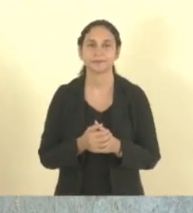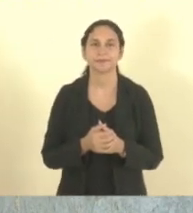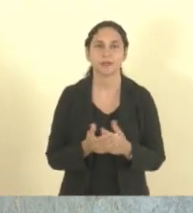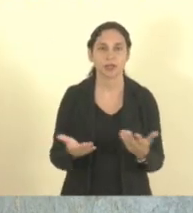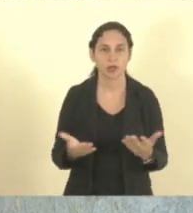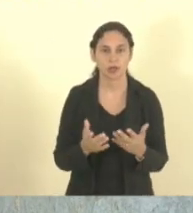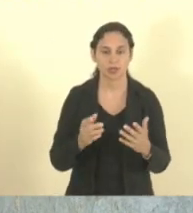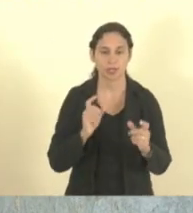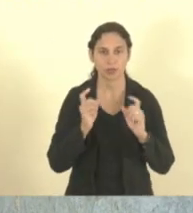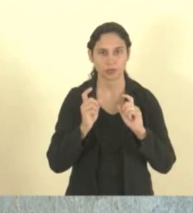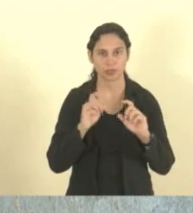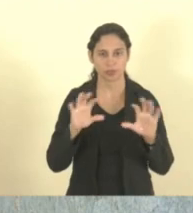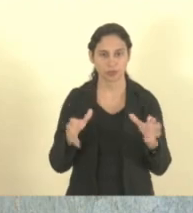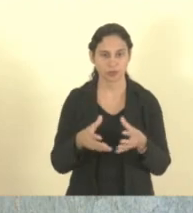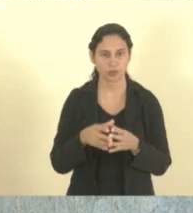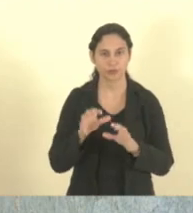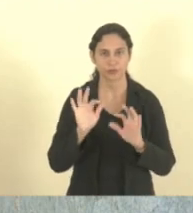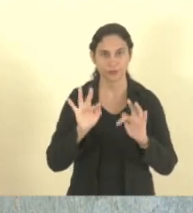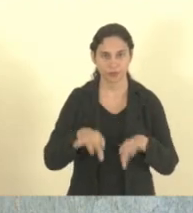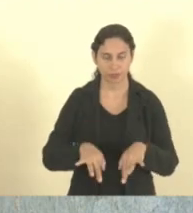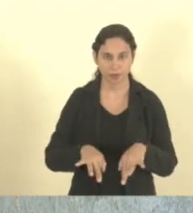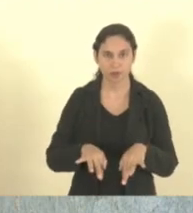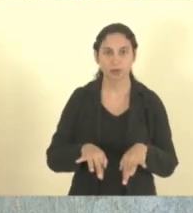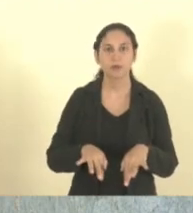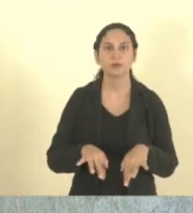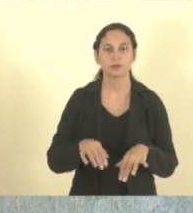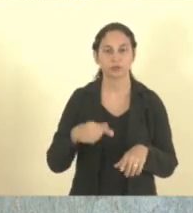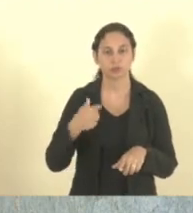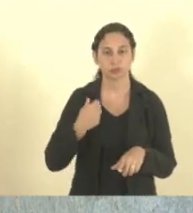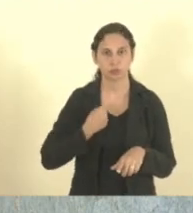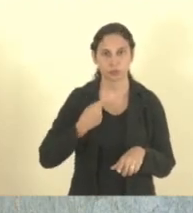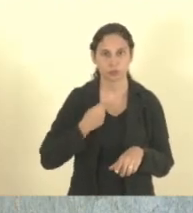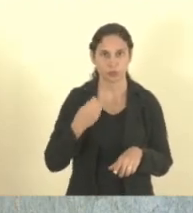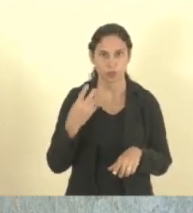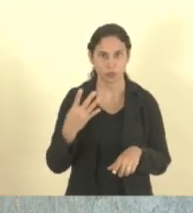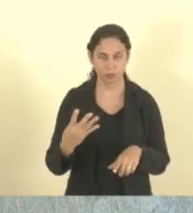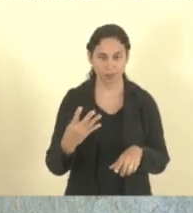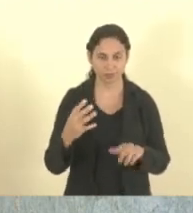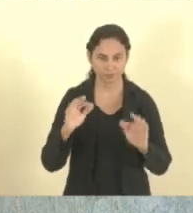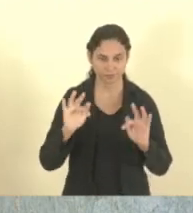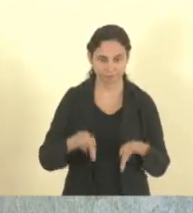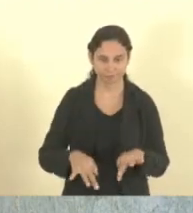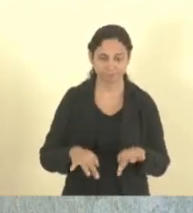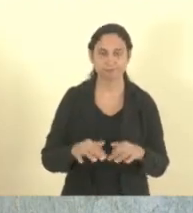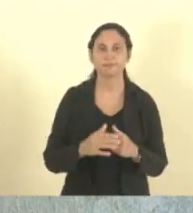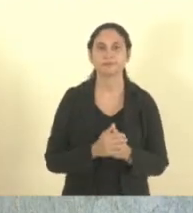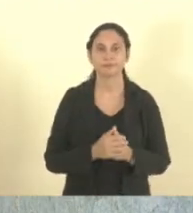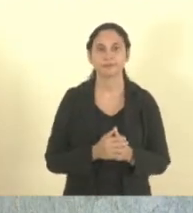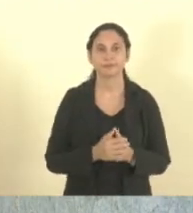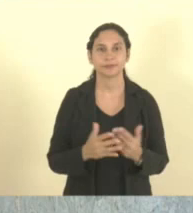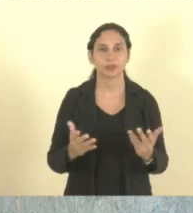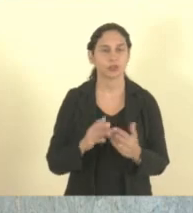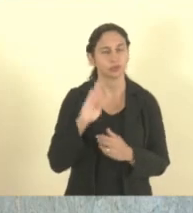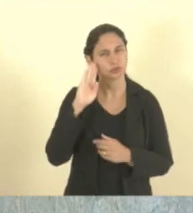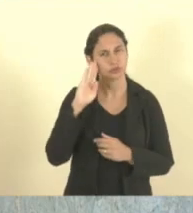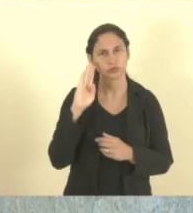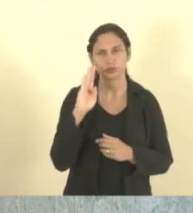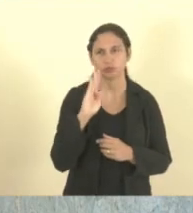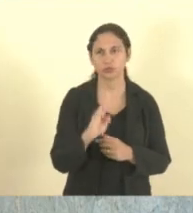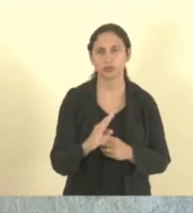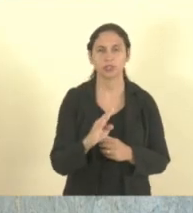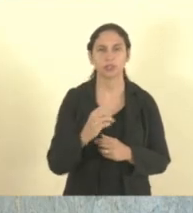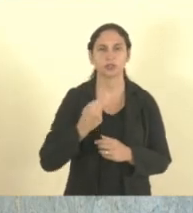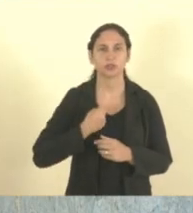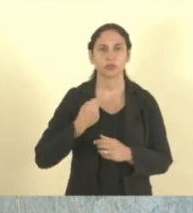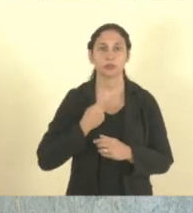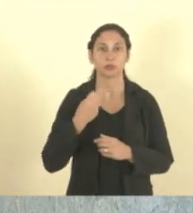finalizar aqui a ordem do dia, parando aqui no item 4 da pauta. E passo imediatamente ao